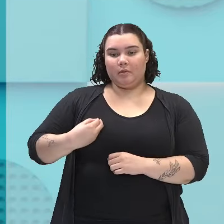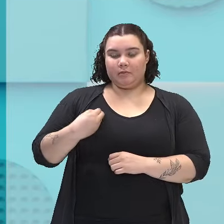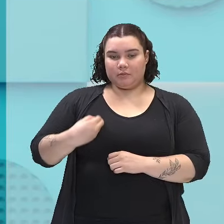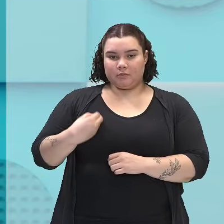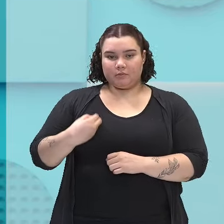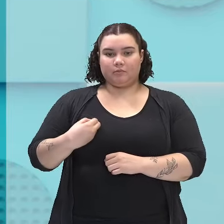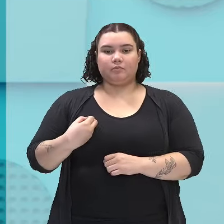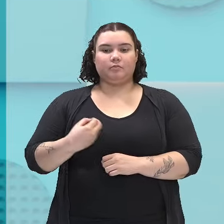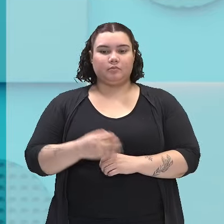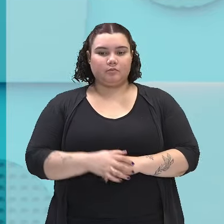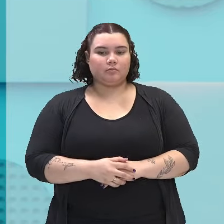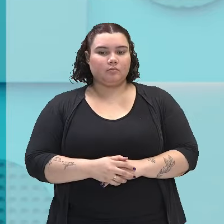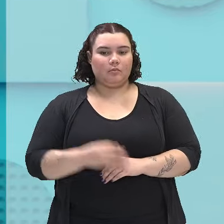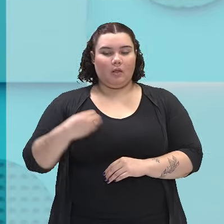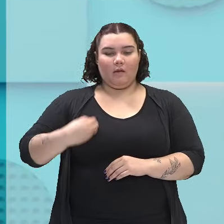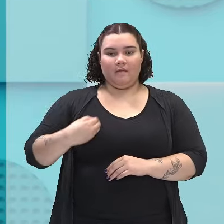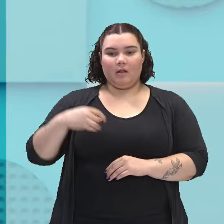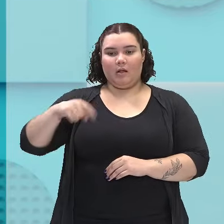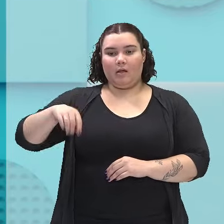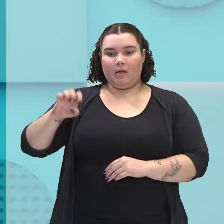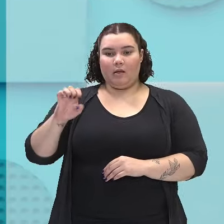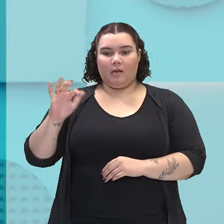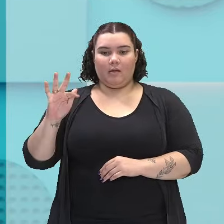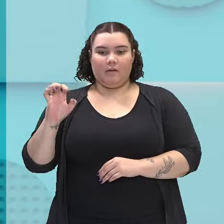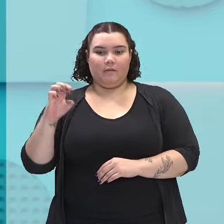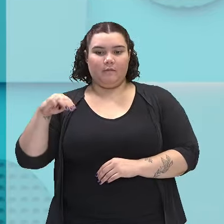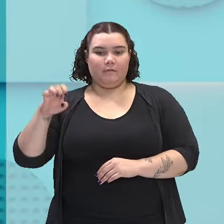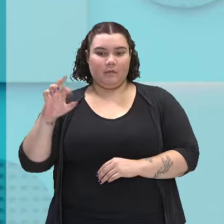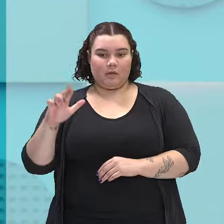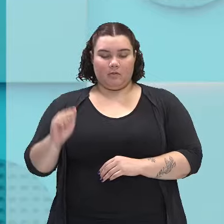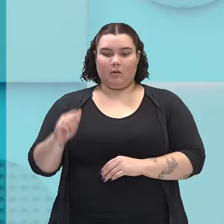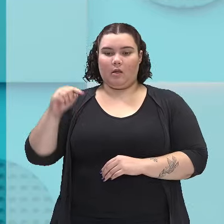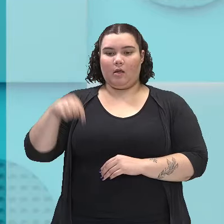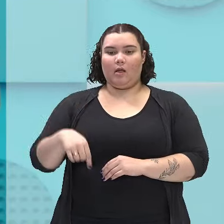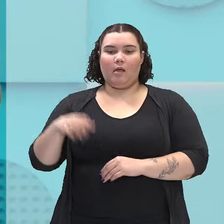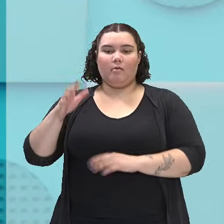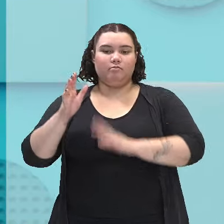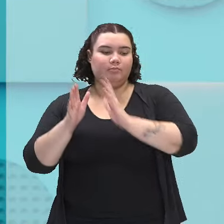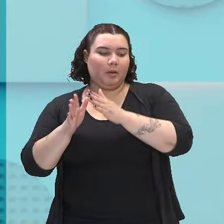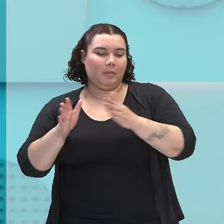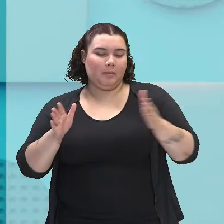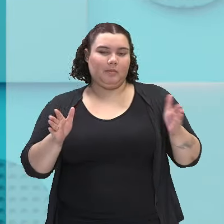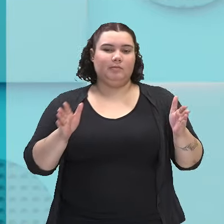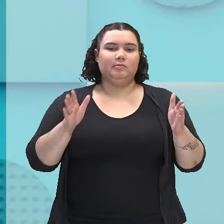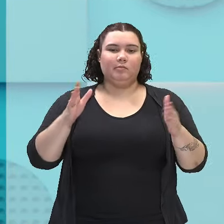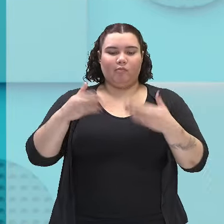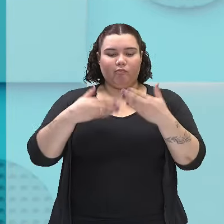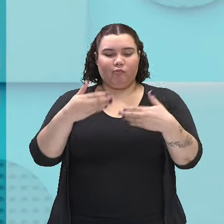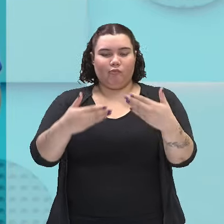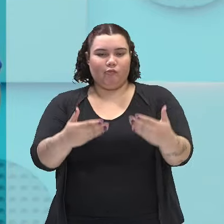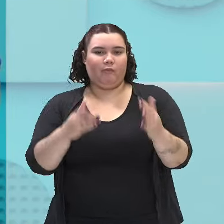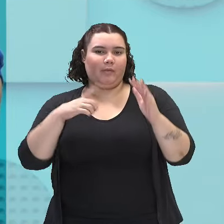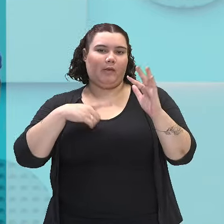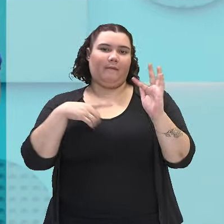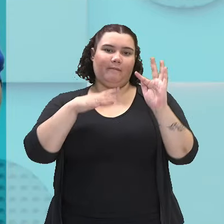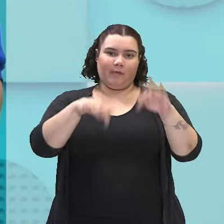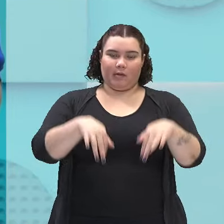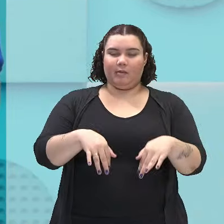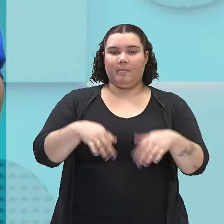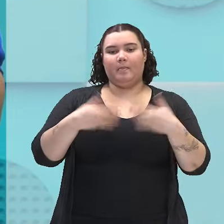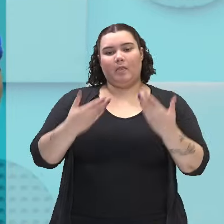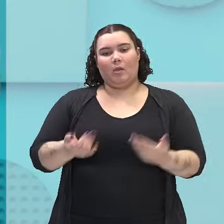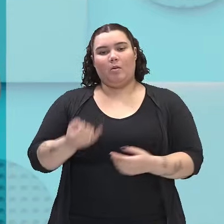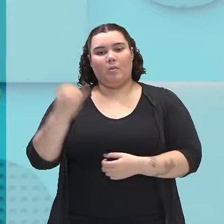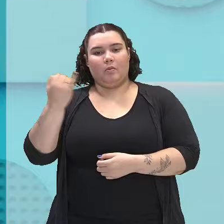a nossa vida, ela é efêmera, ela é passageira. E nós precisamos dar importância pras nossas